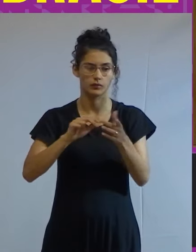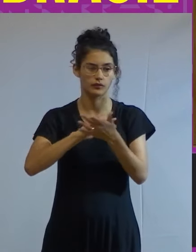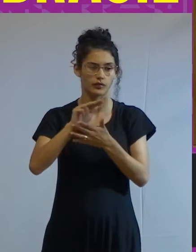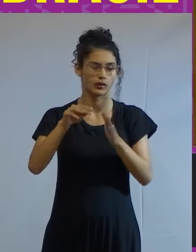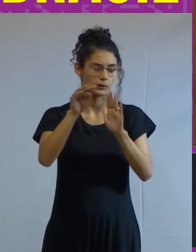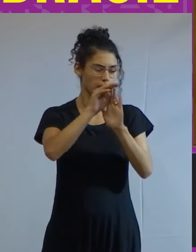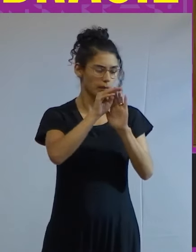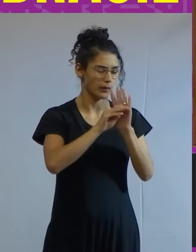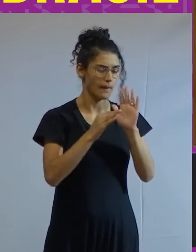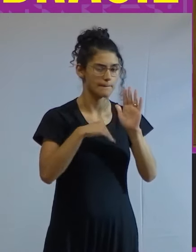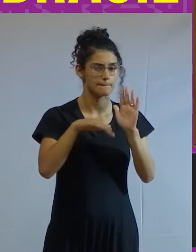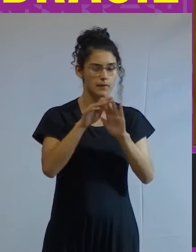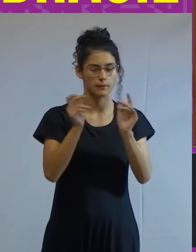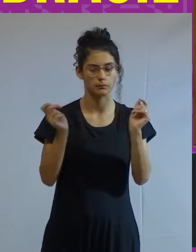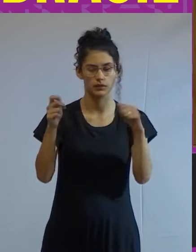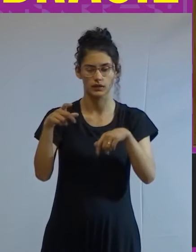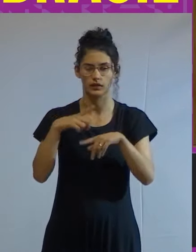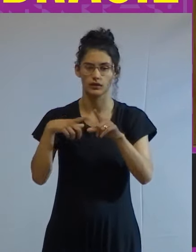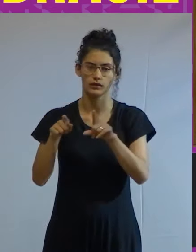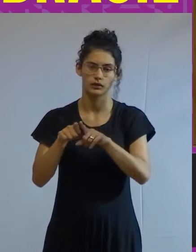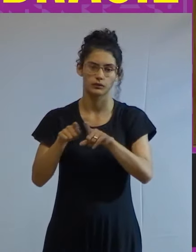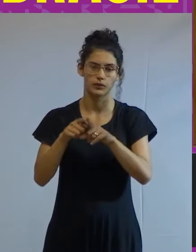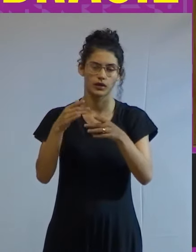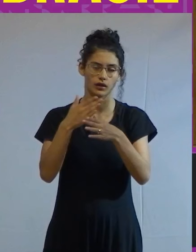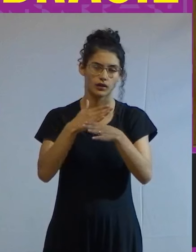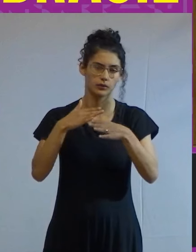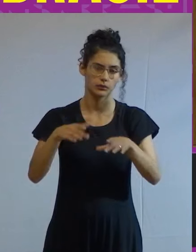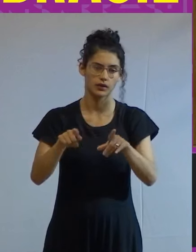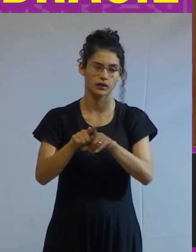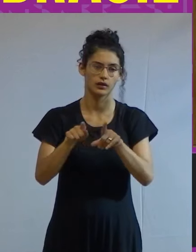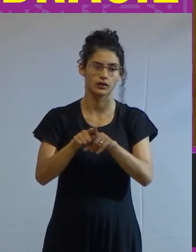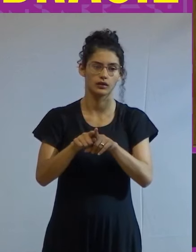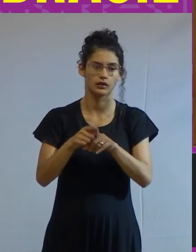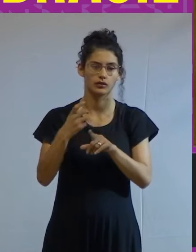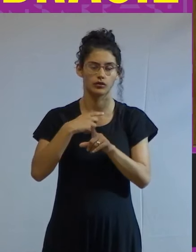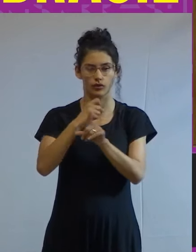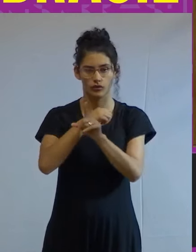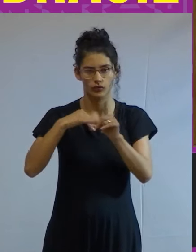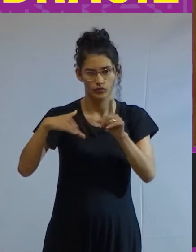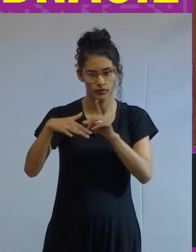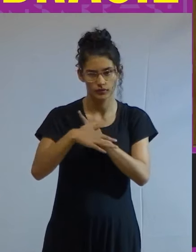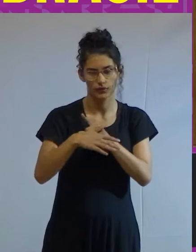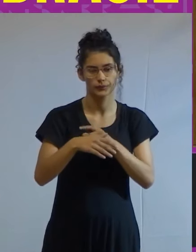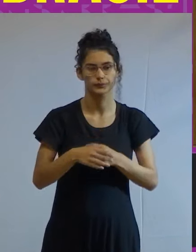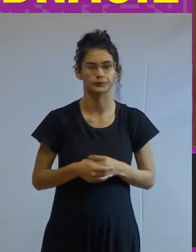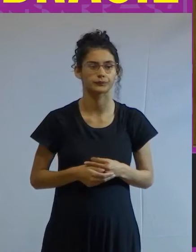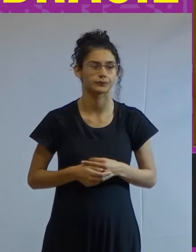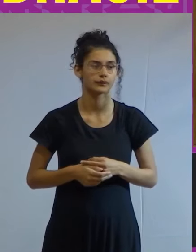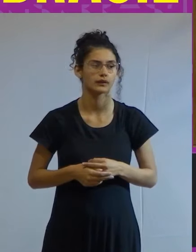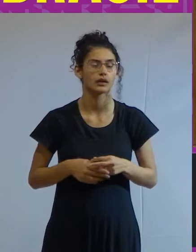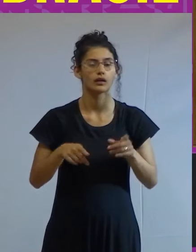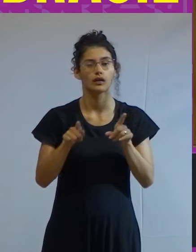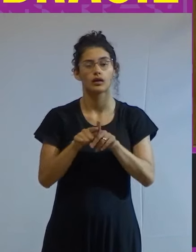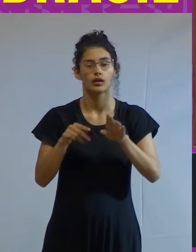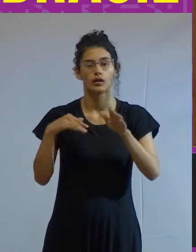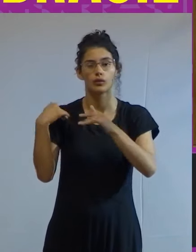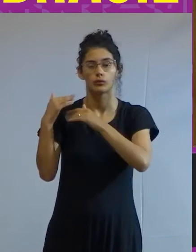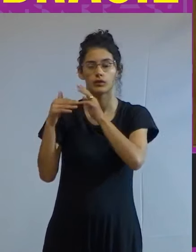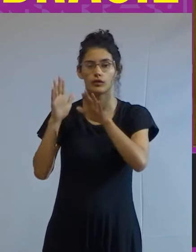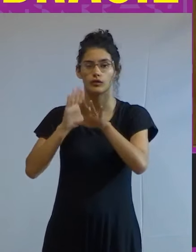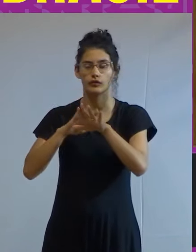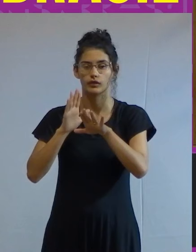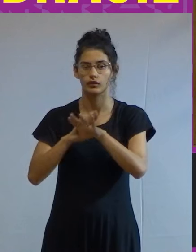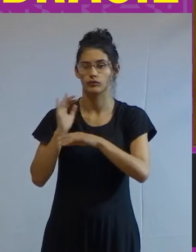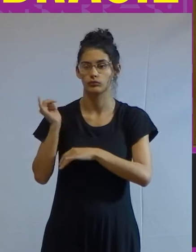camadas mais de possibilidades de desagregação e de anomia social e isto em pleno processo de fazer